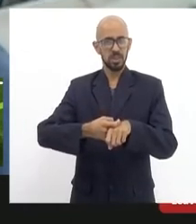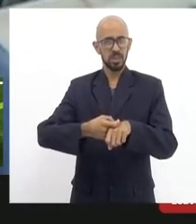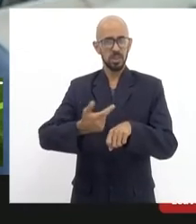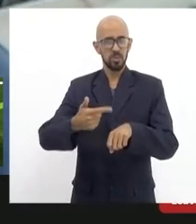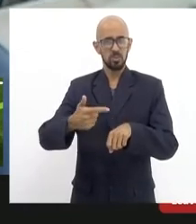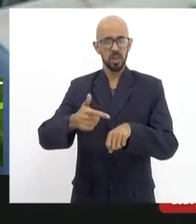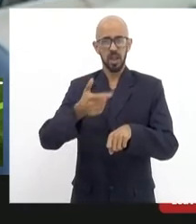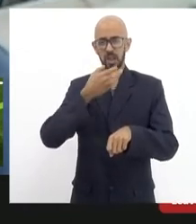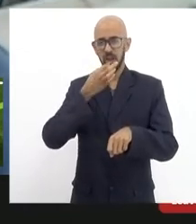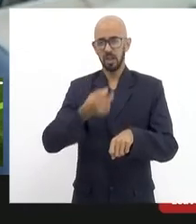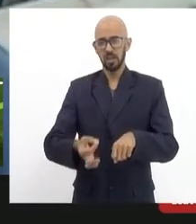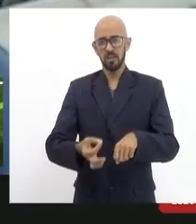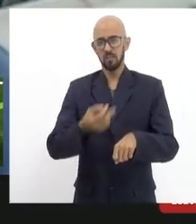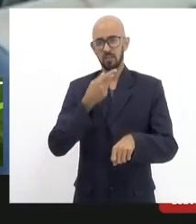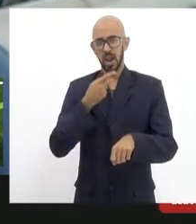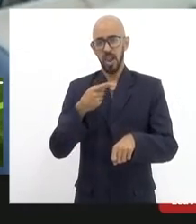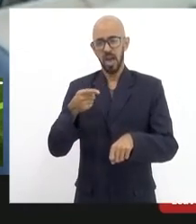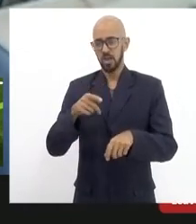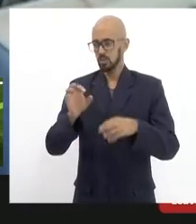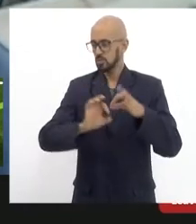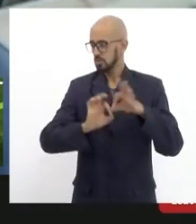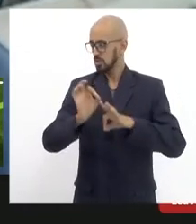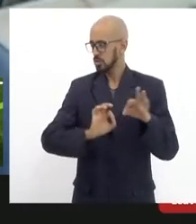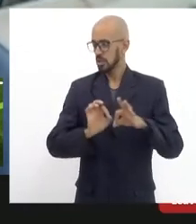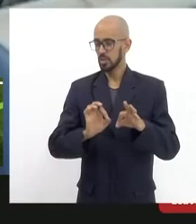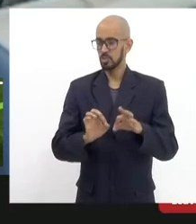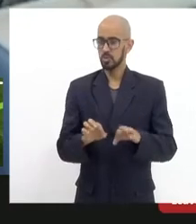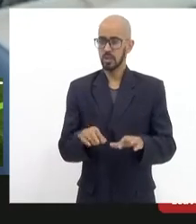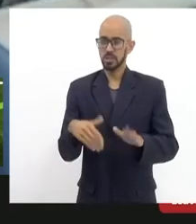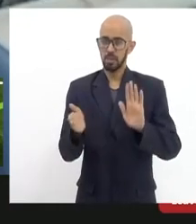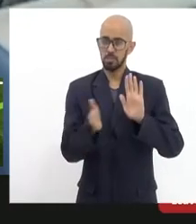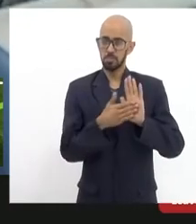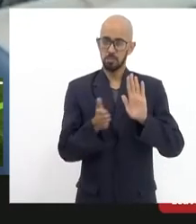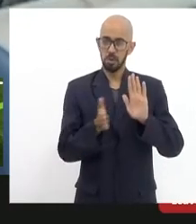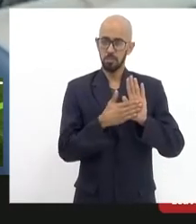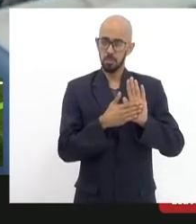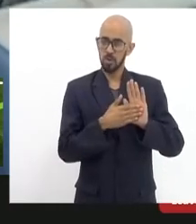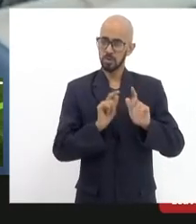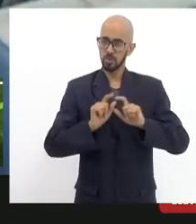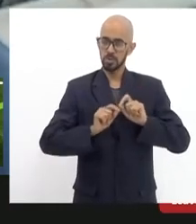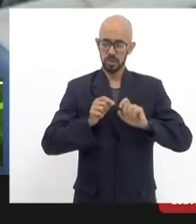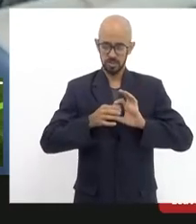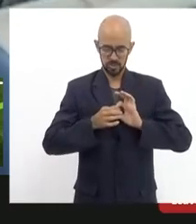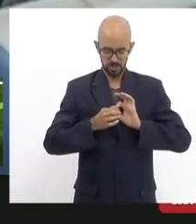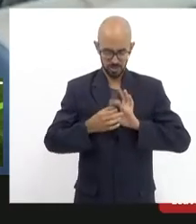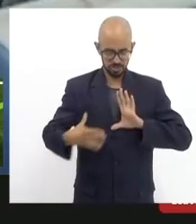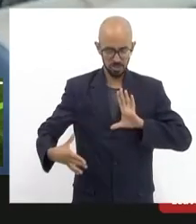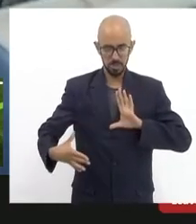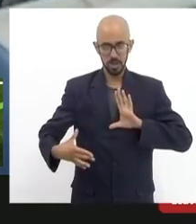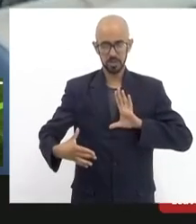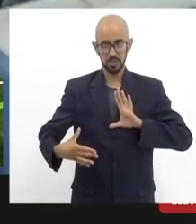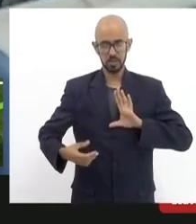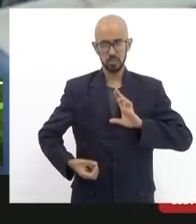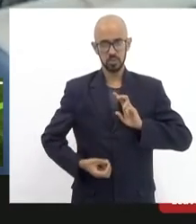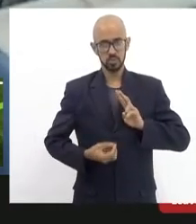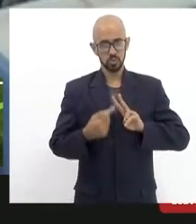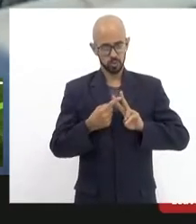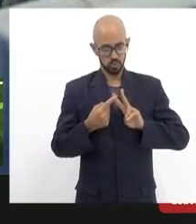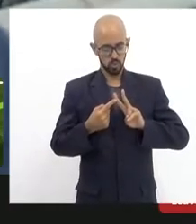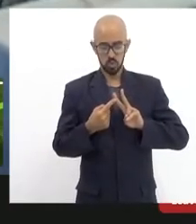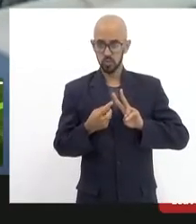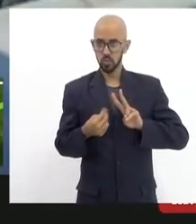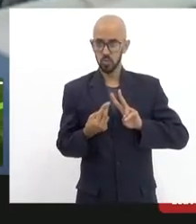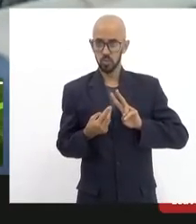nos projetos essa proposta de desmembramento dos dois três ramais que